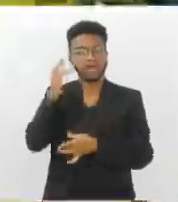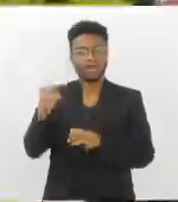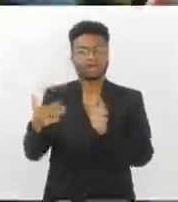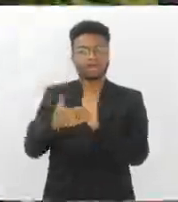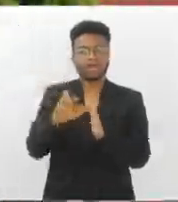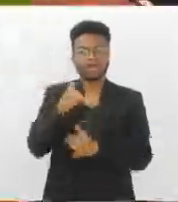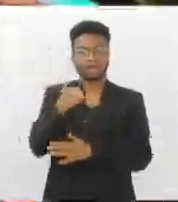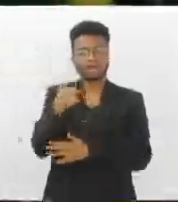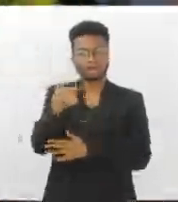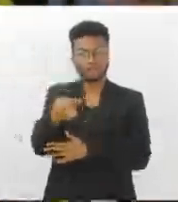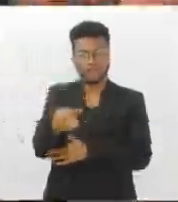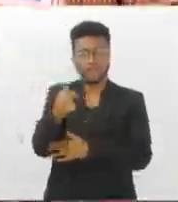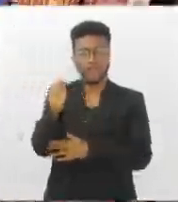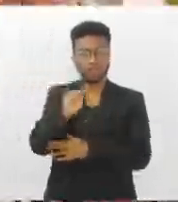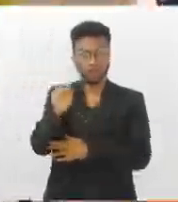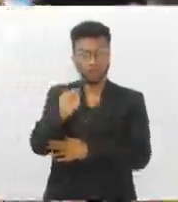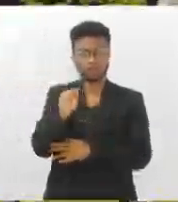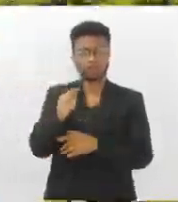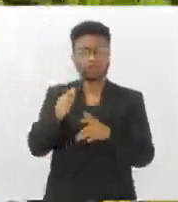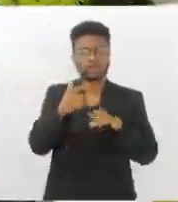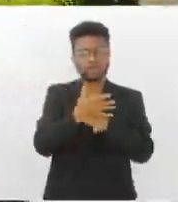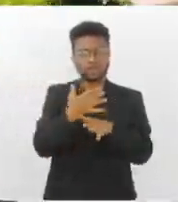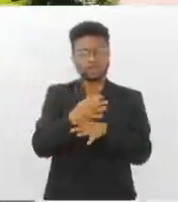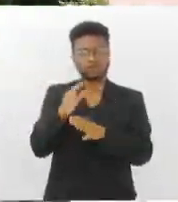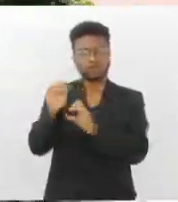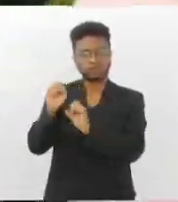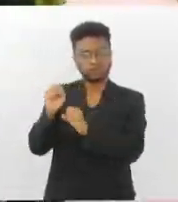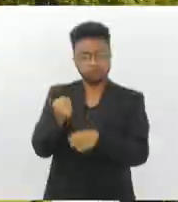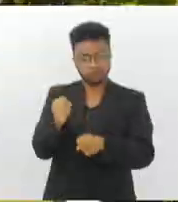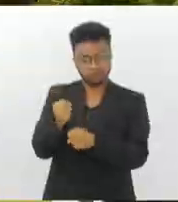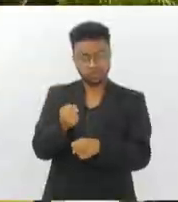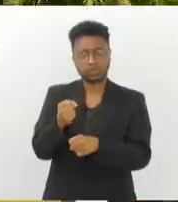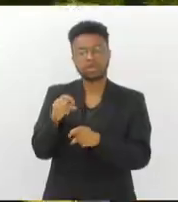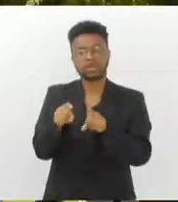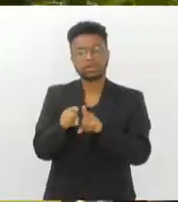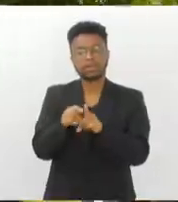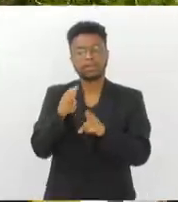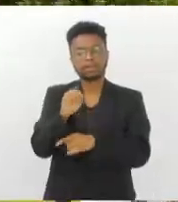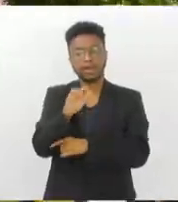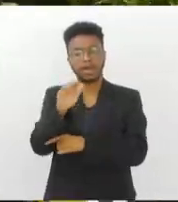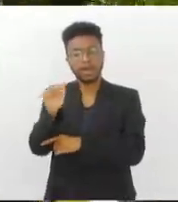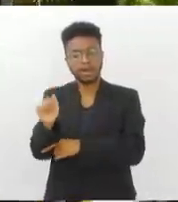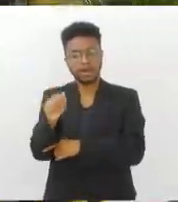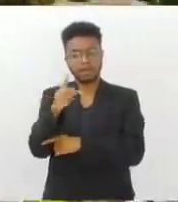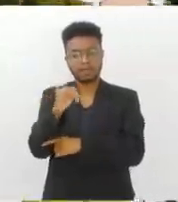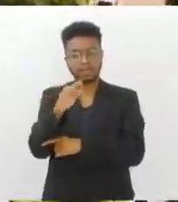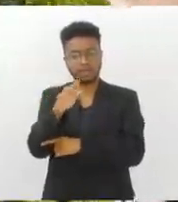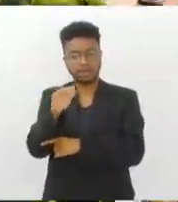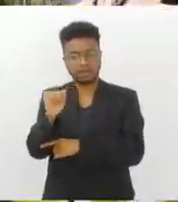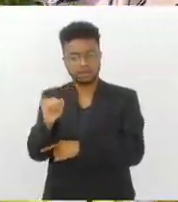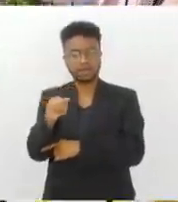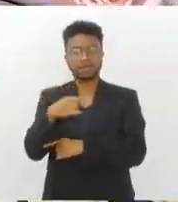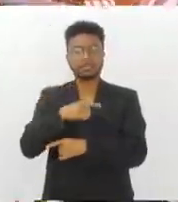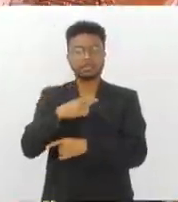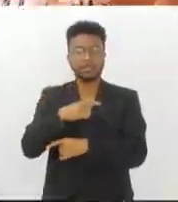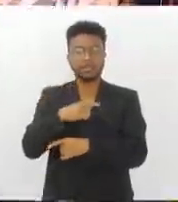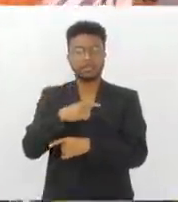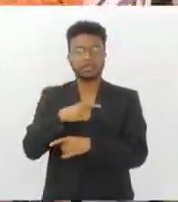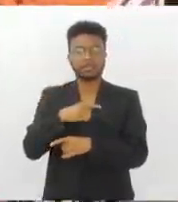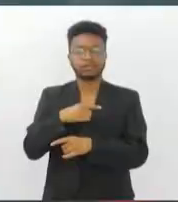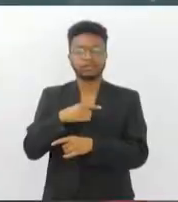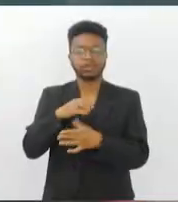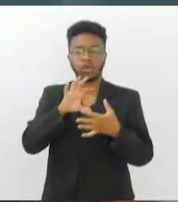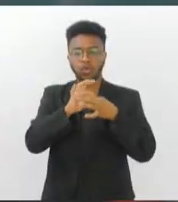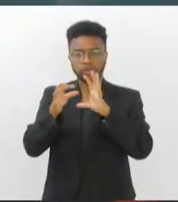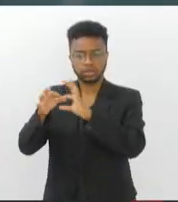cidades de Vassouras e Barra do Piraí, no interior do Estado, para a 17ª Olimpíada Internacional de Astronomia e Astrofísica.